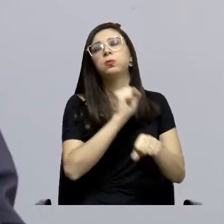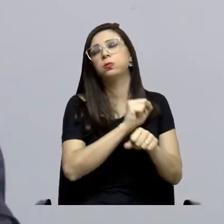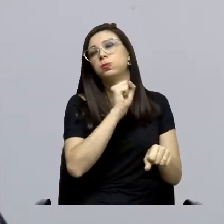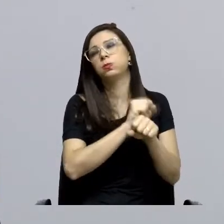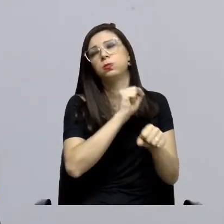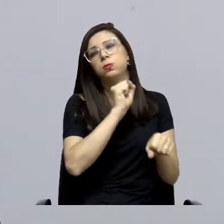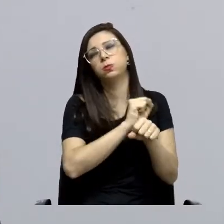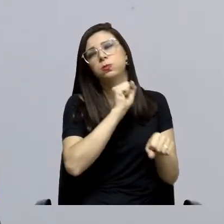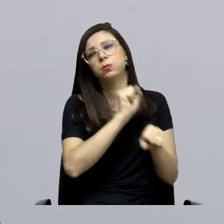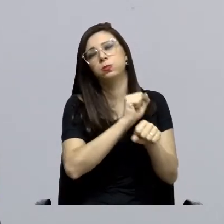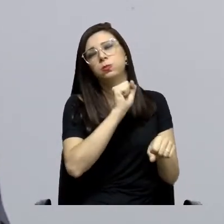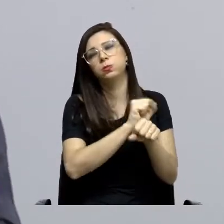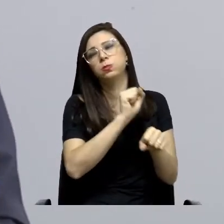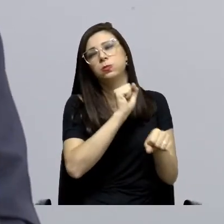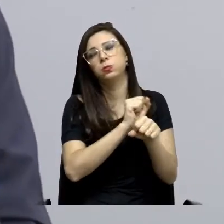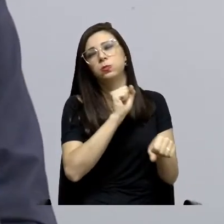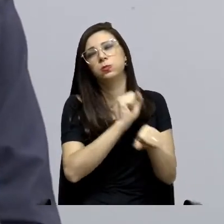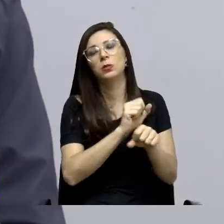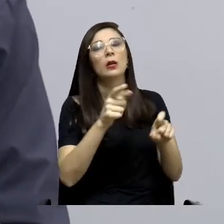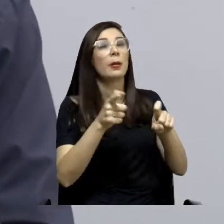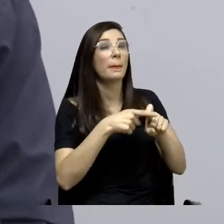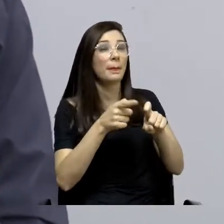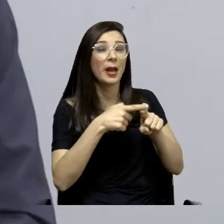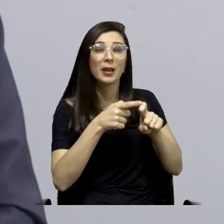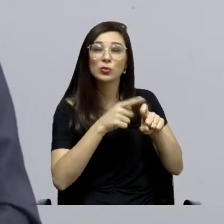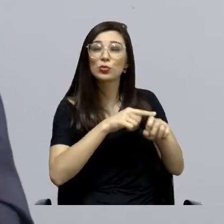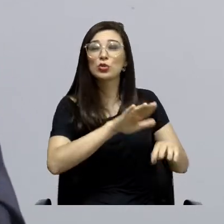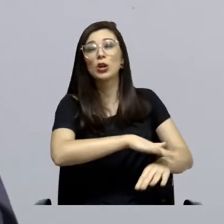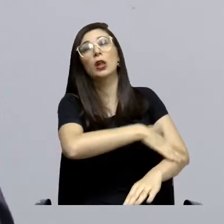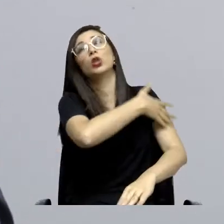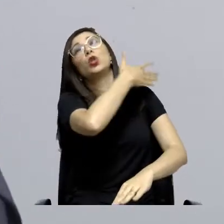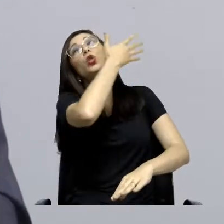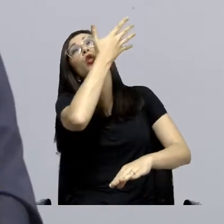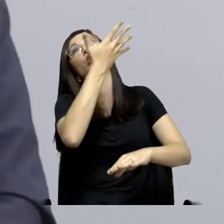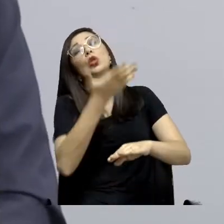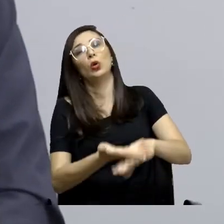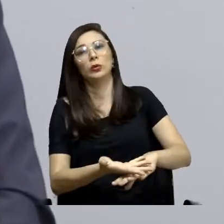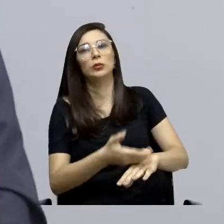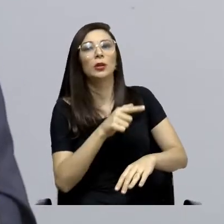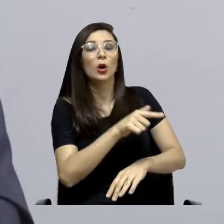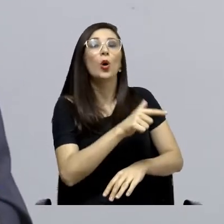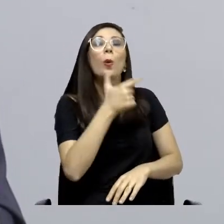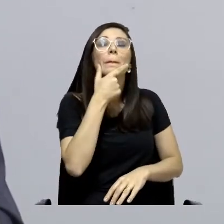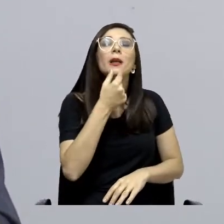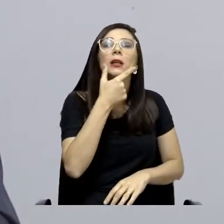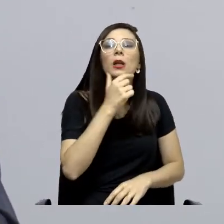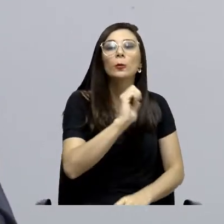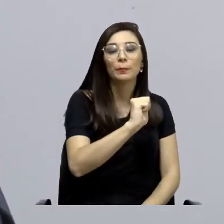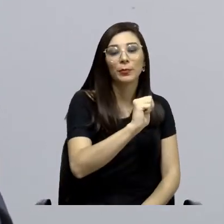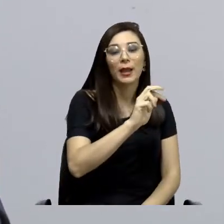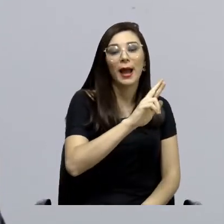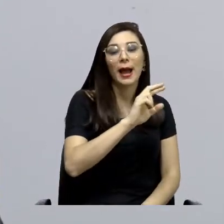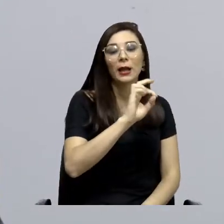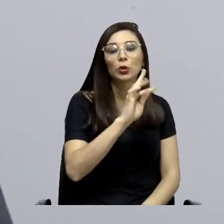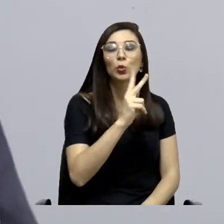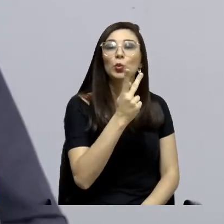esperando o médico passar lá. O nome dele é Arthur de Souza Ferraz.